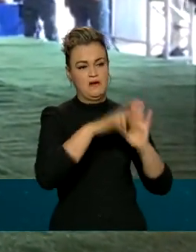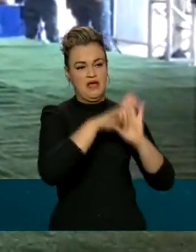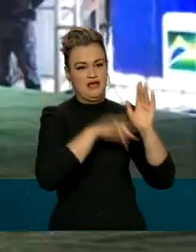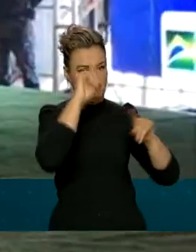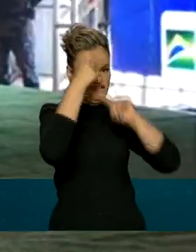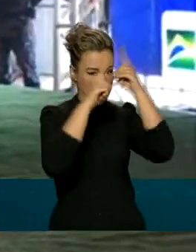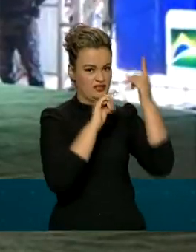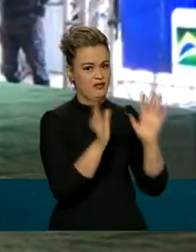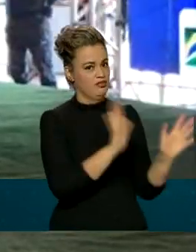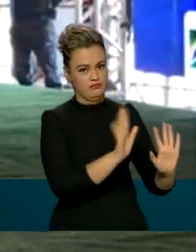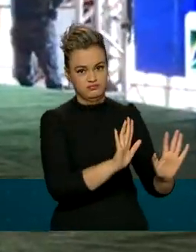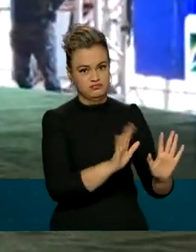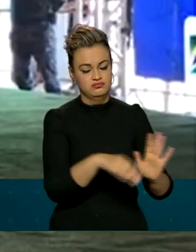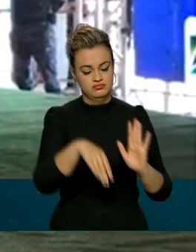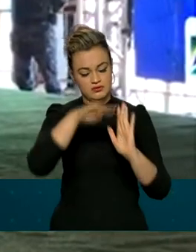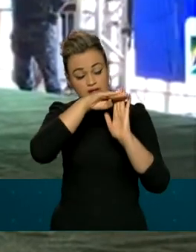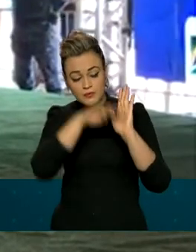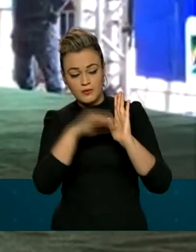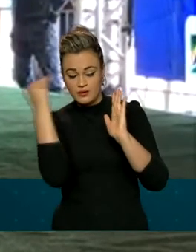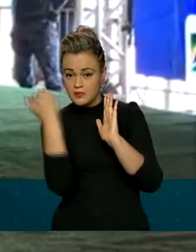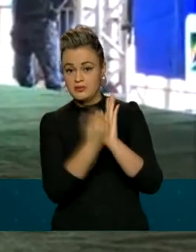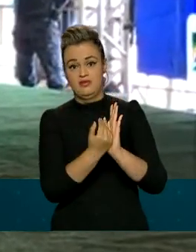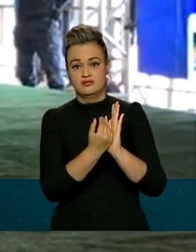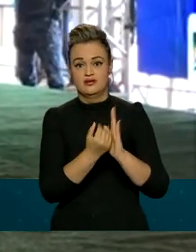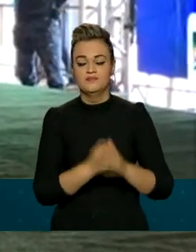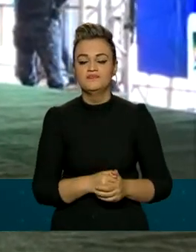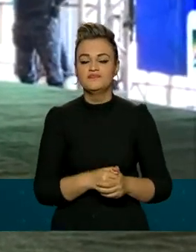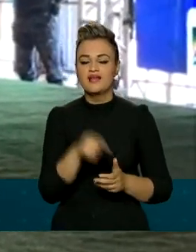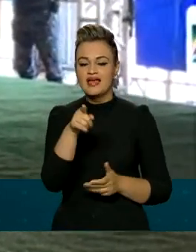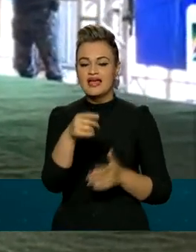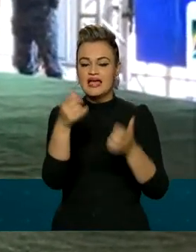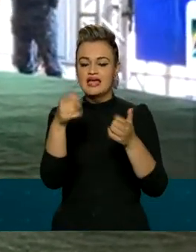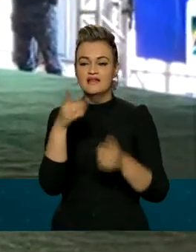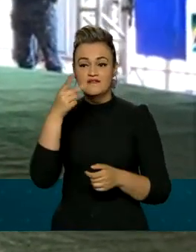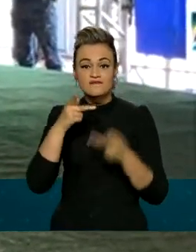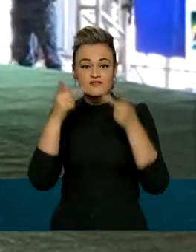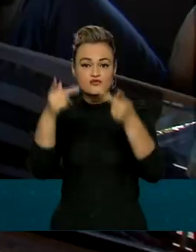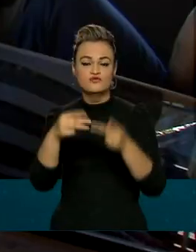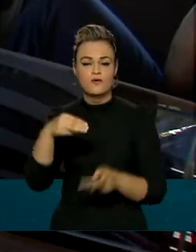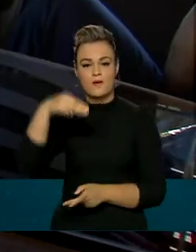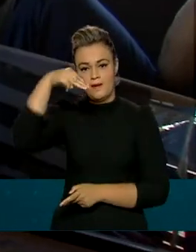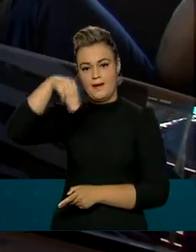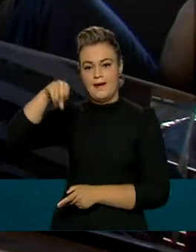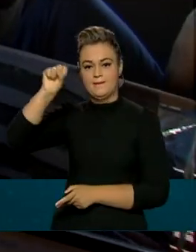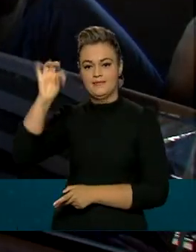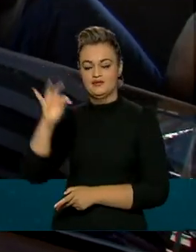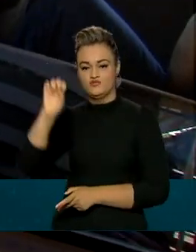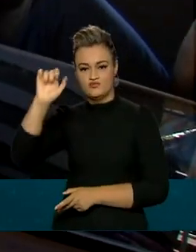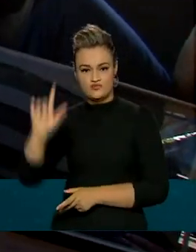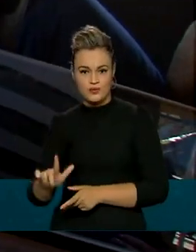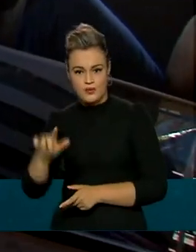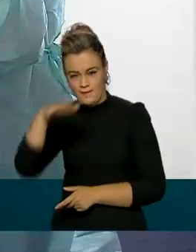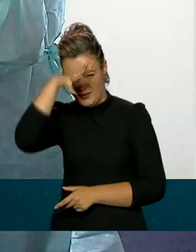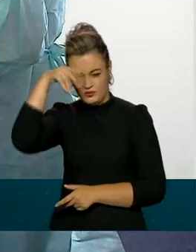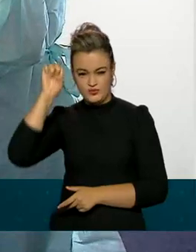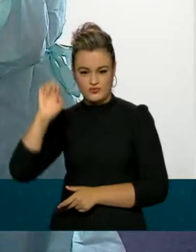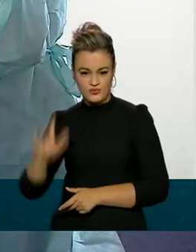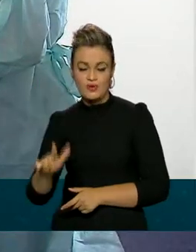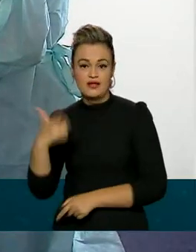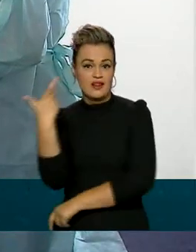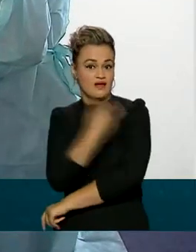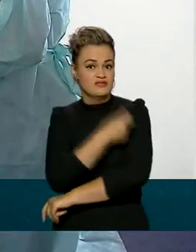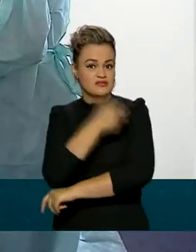vacinação. Marcelo Queiroga deu a declaração durante visita ao Mato Grosso do Sul, estado com a imunização mais